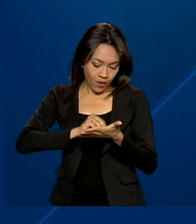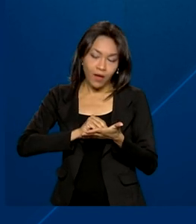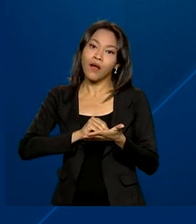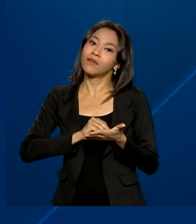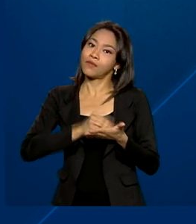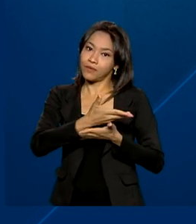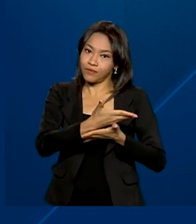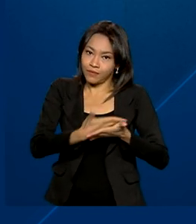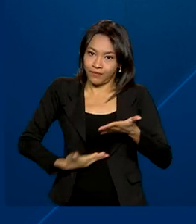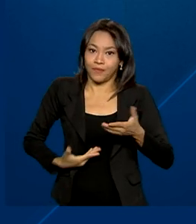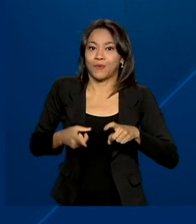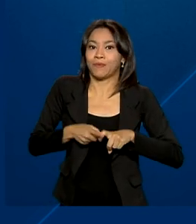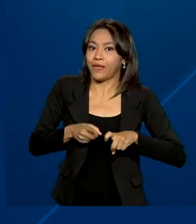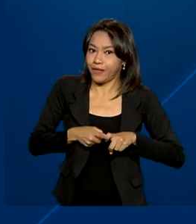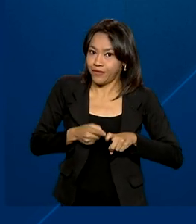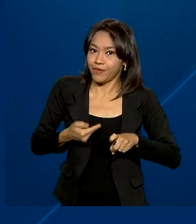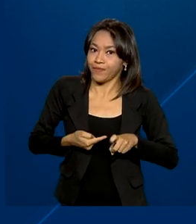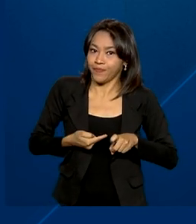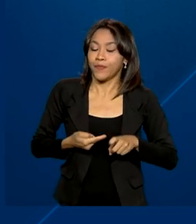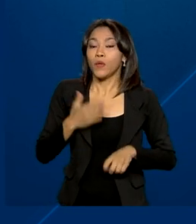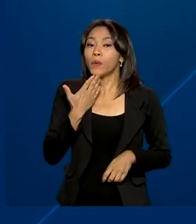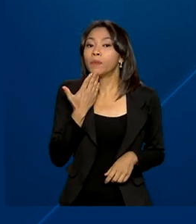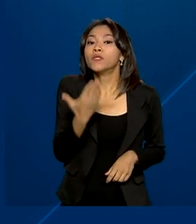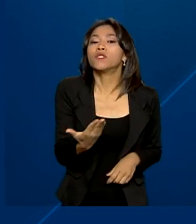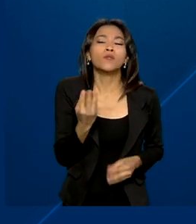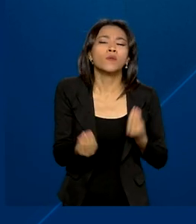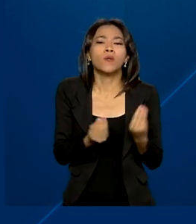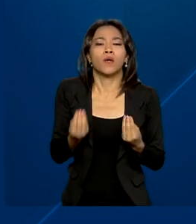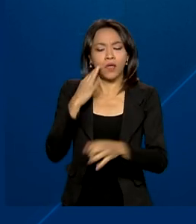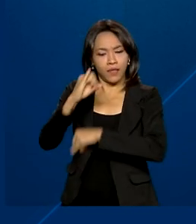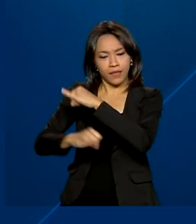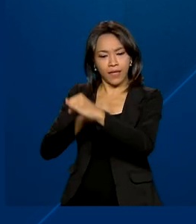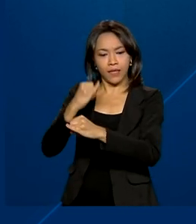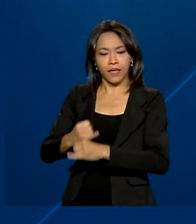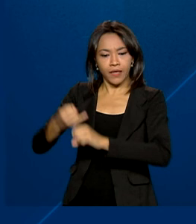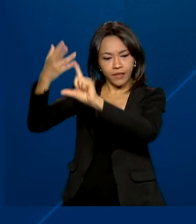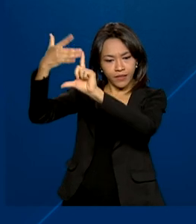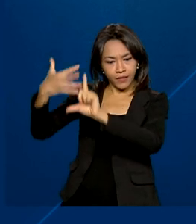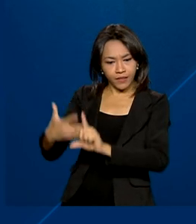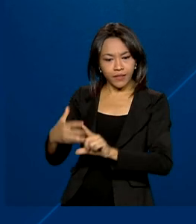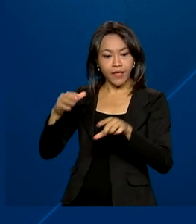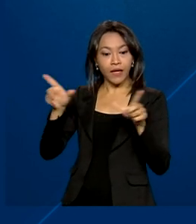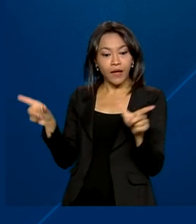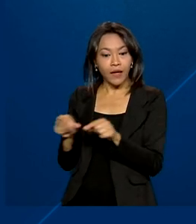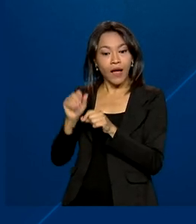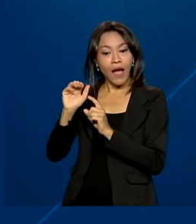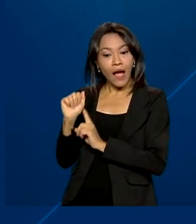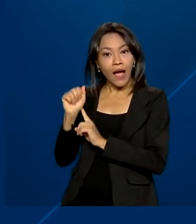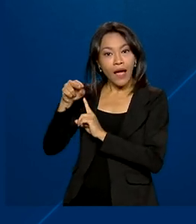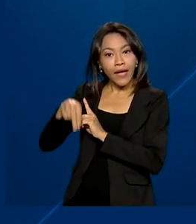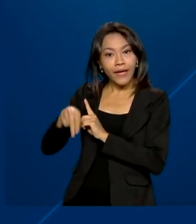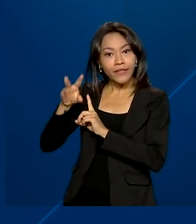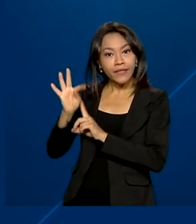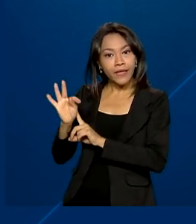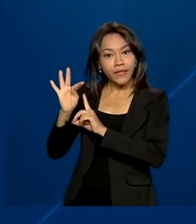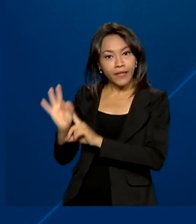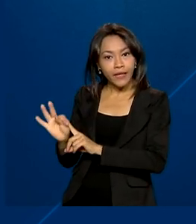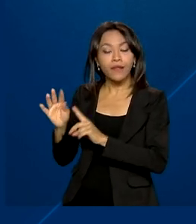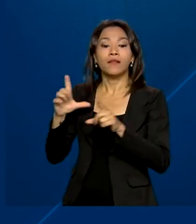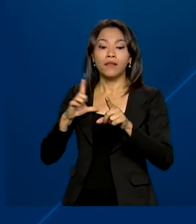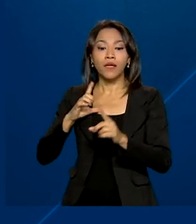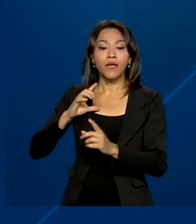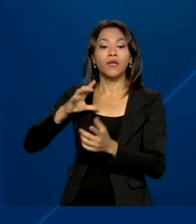médico. O pedido de passe livre é feito pela internet, na página da ANTT, e também há um ponto de